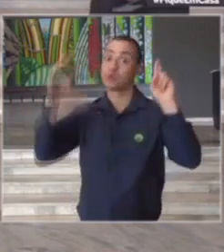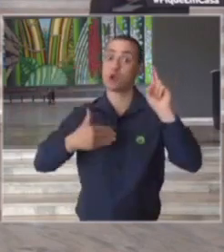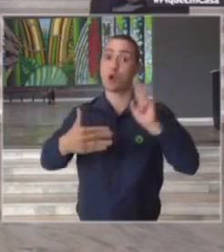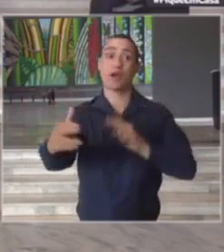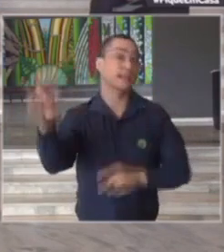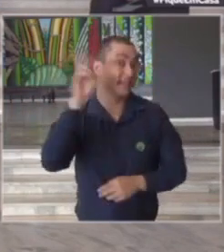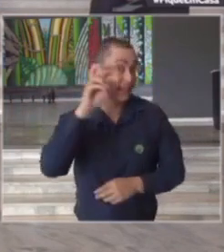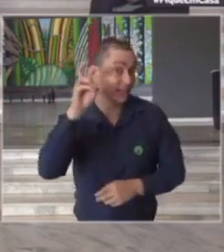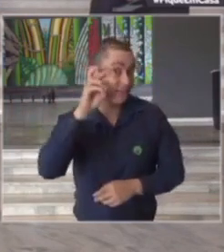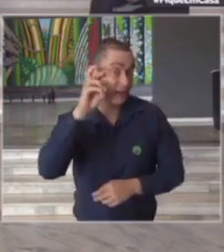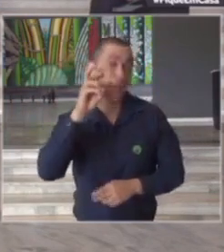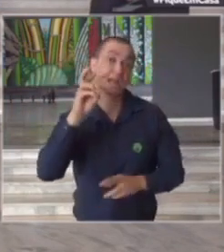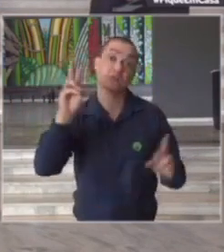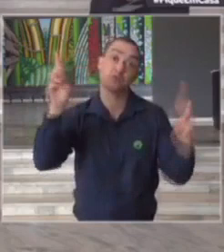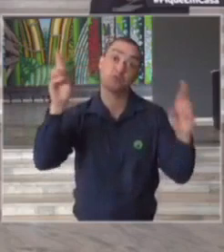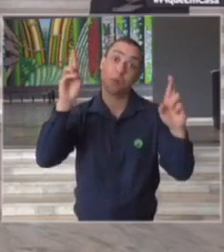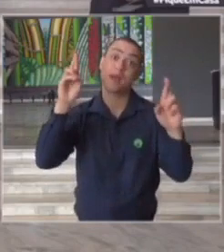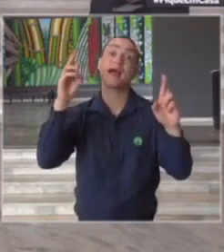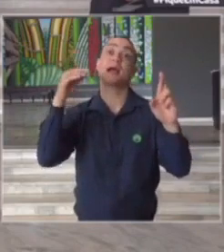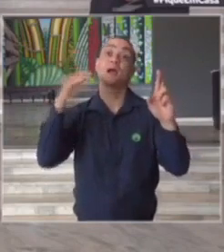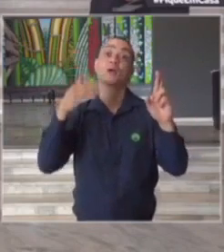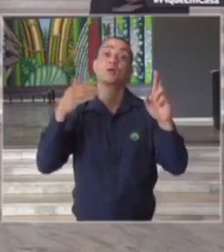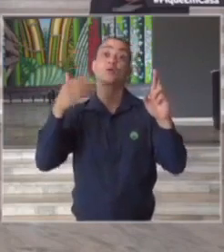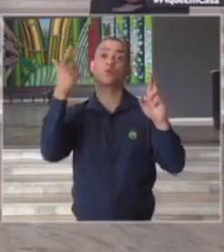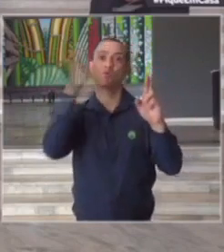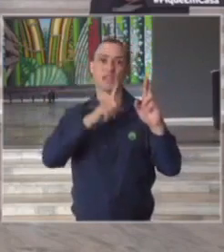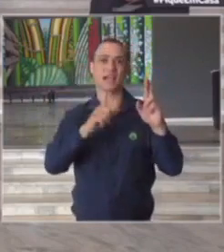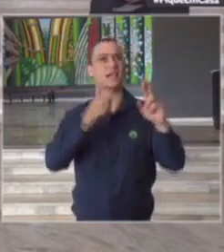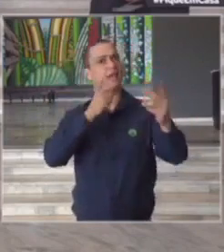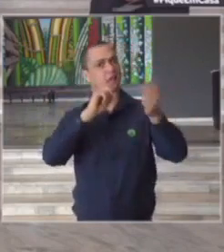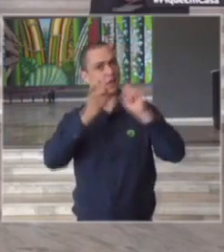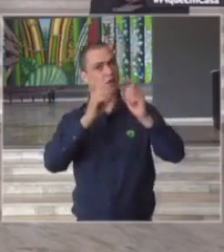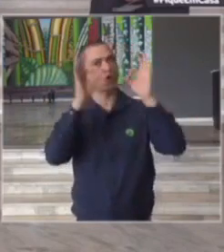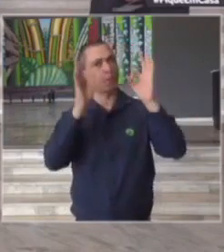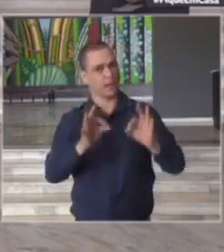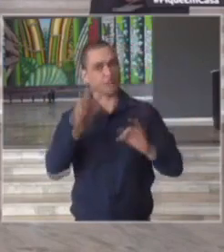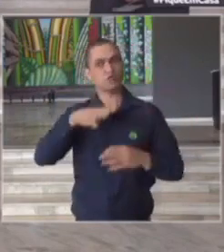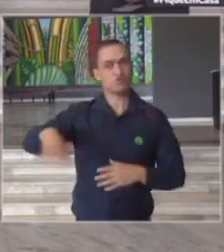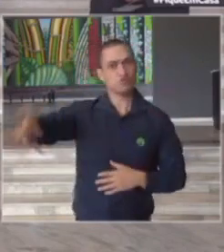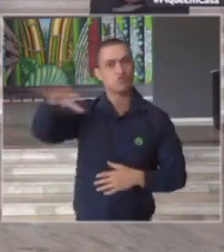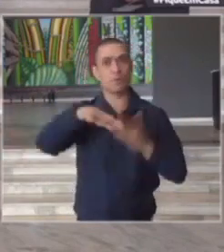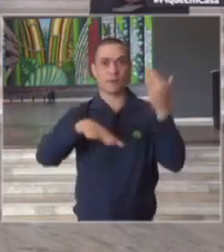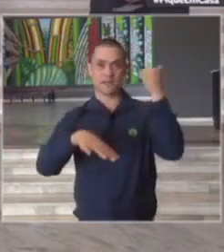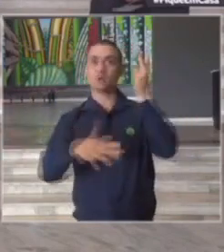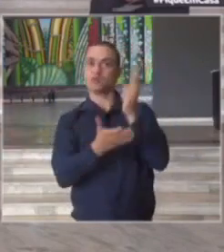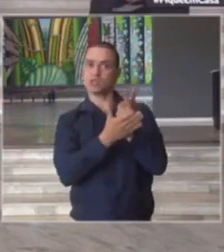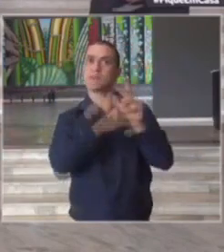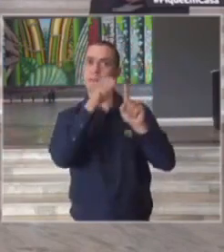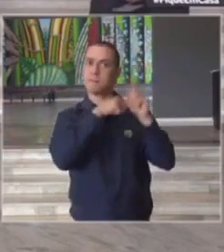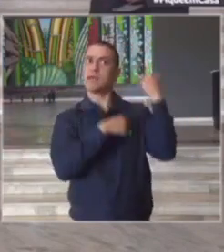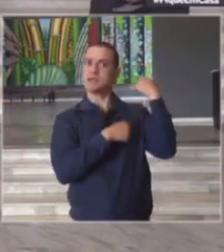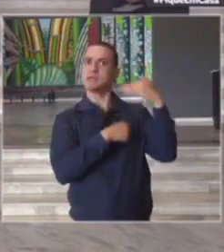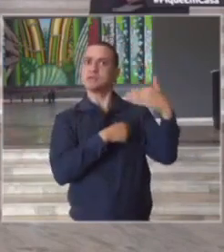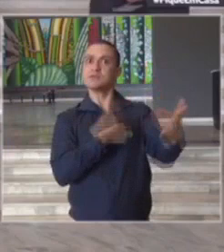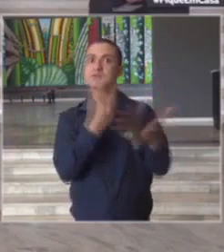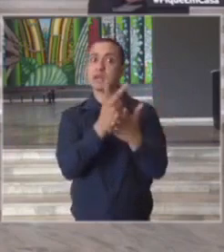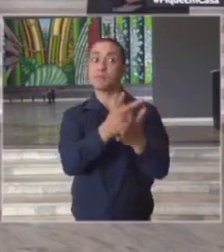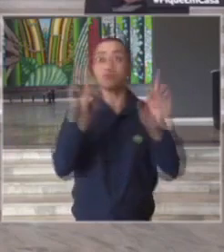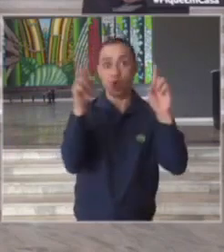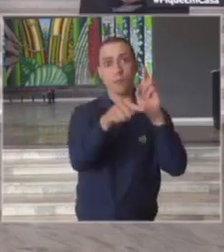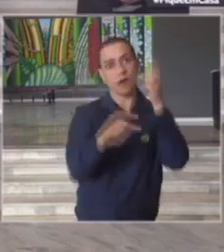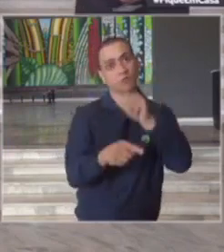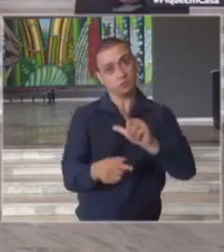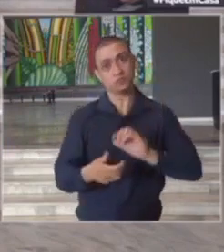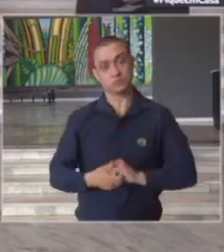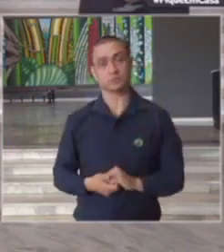a gente possa ter uma reunião tripartite como tivemos todos os meses anteriormente